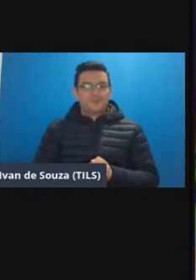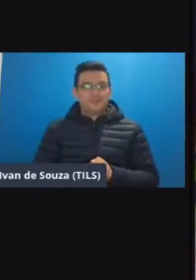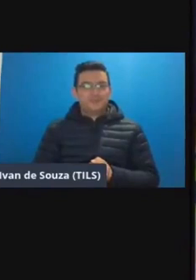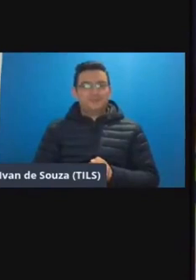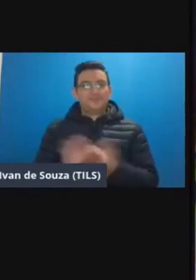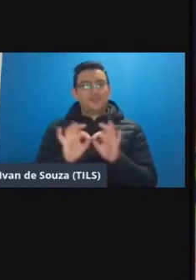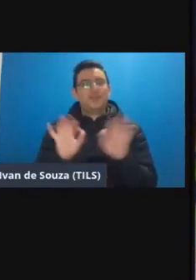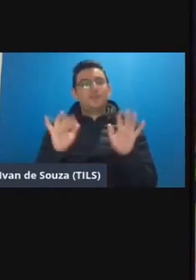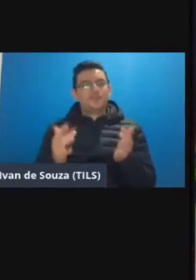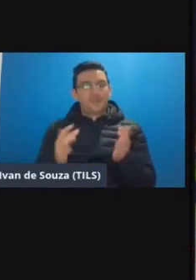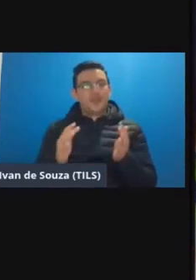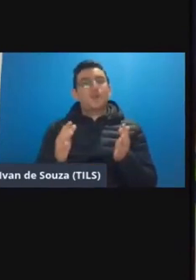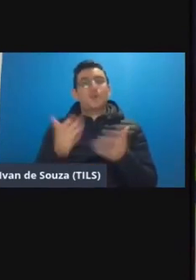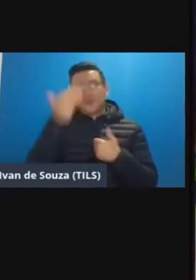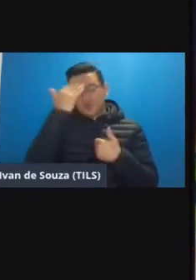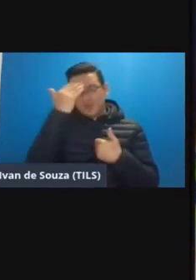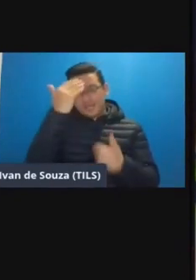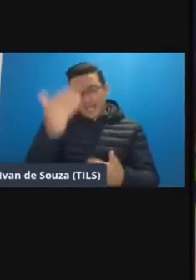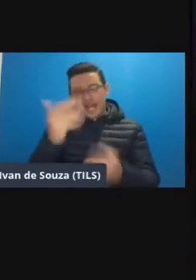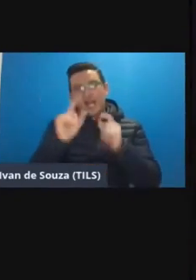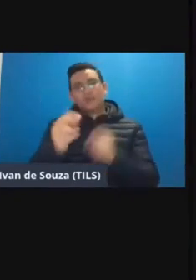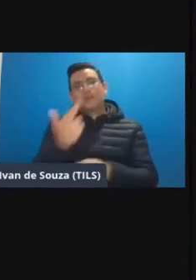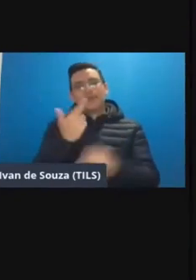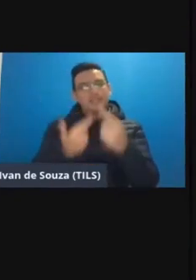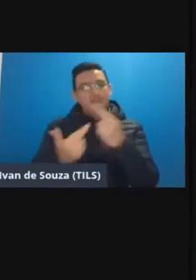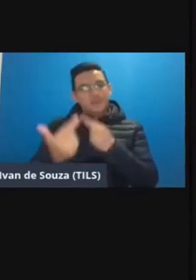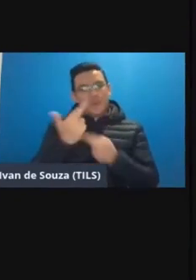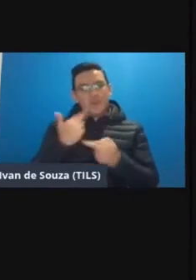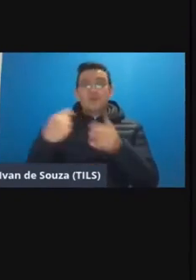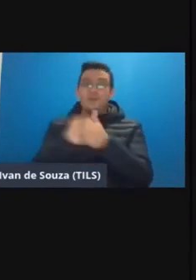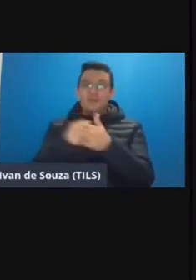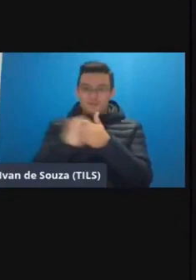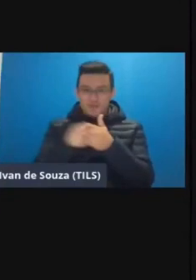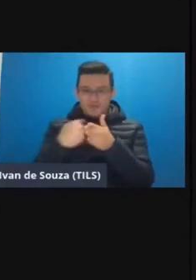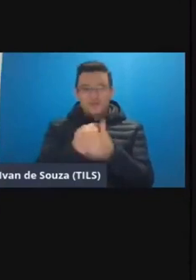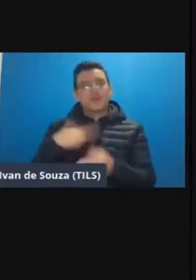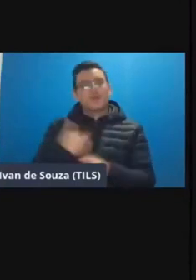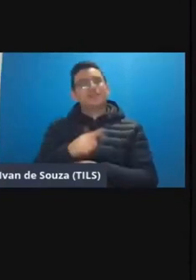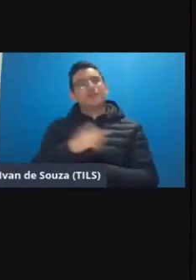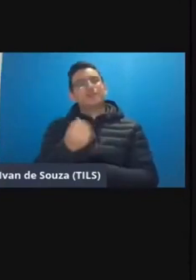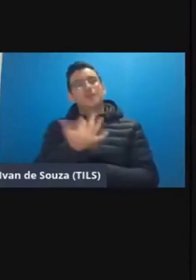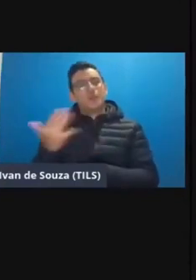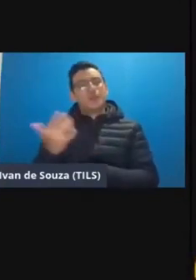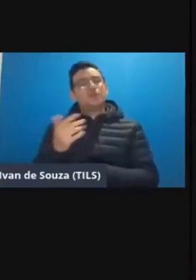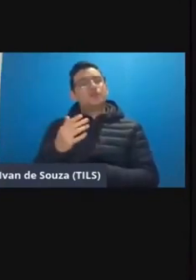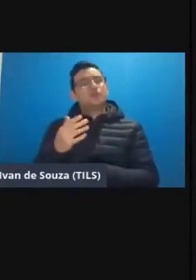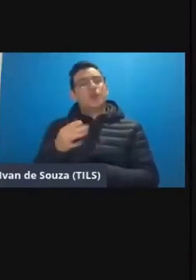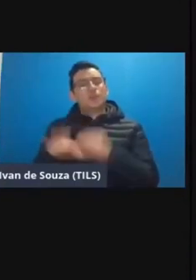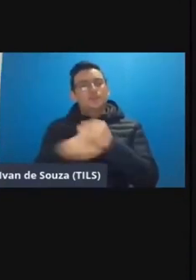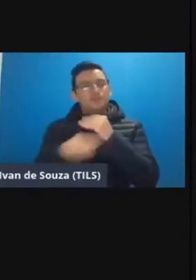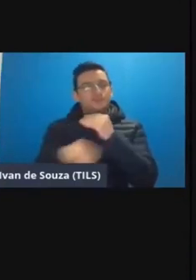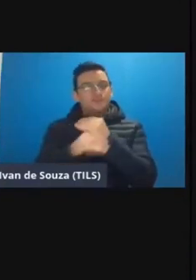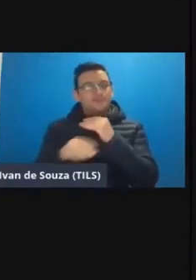jóia pessoal muito obrigada pelas respostas pelas perguntas a gente tem aqui algumas observações Ana